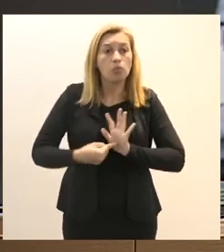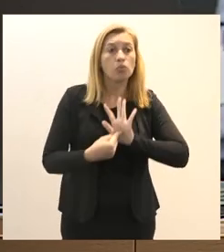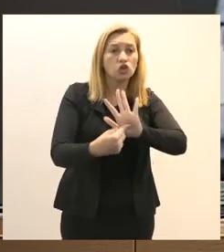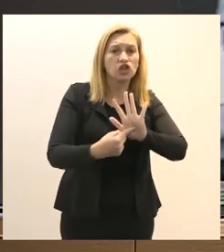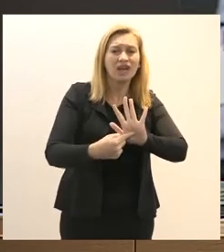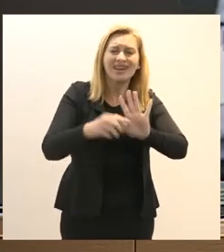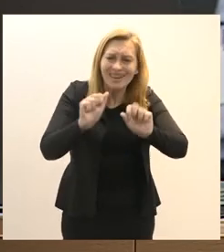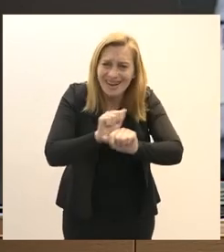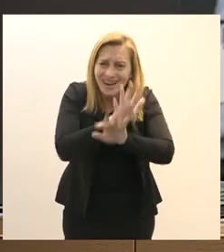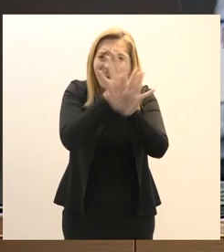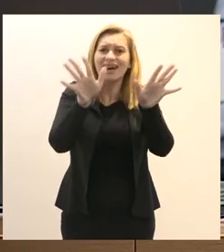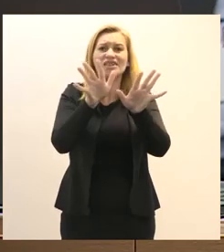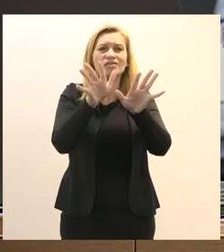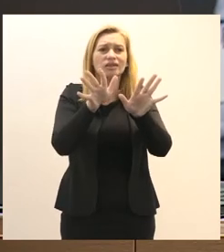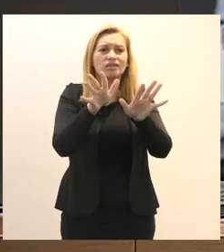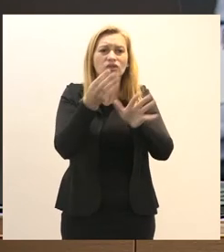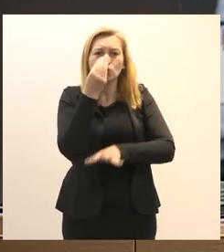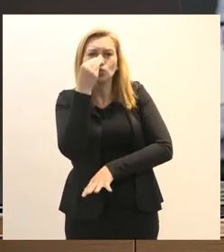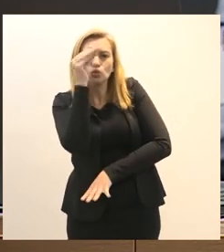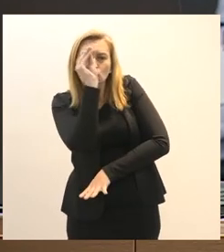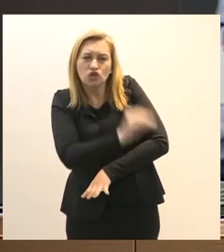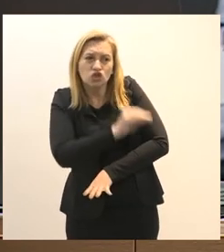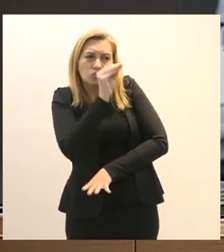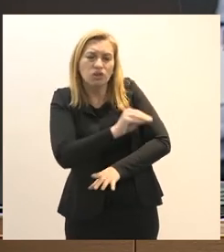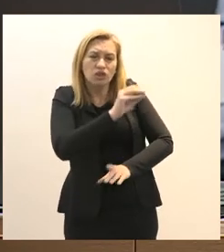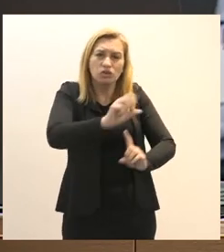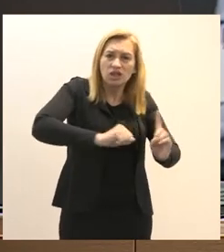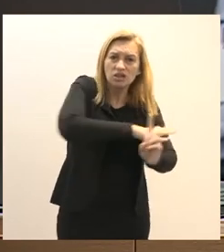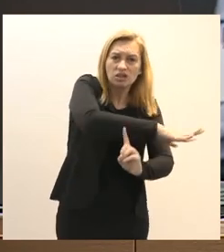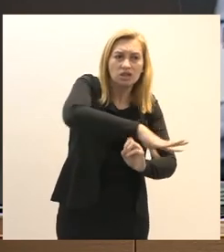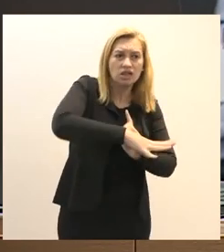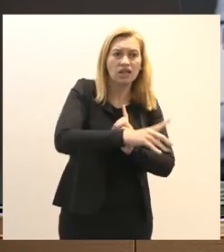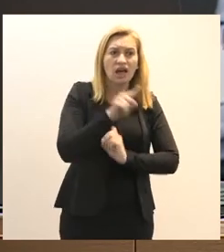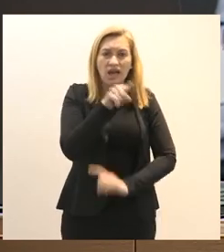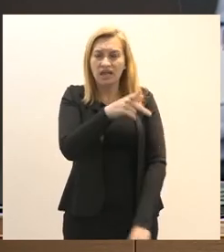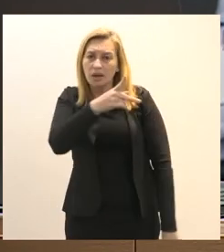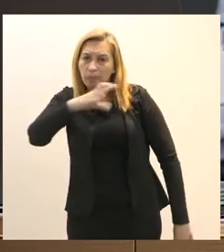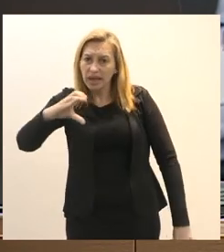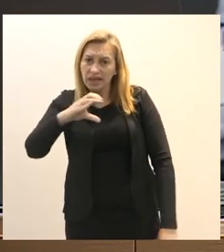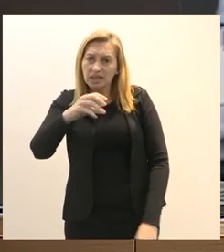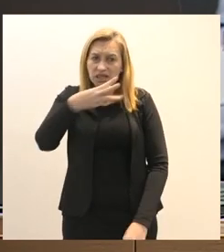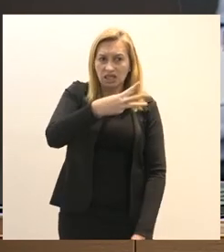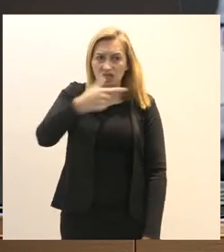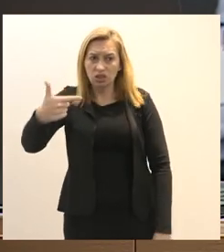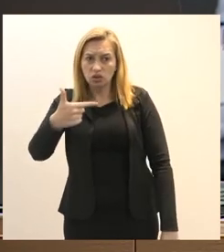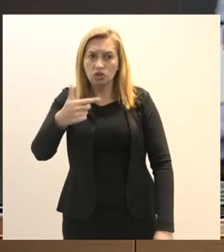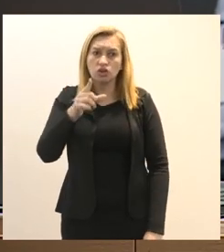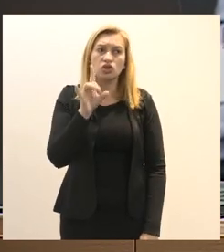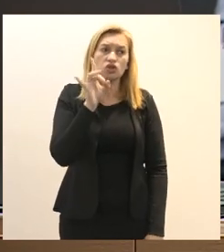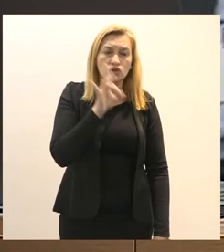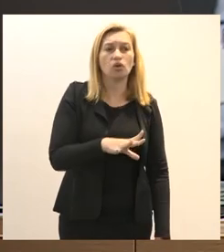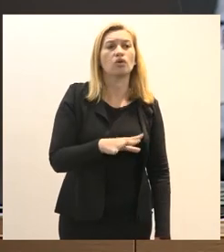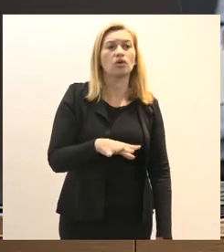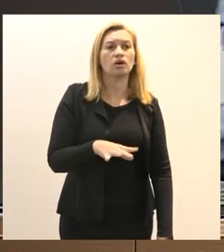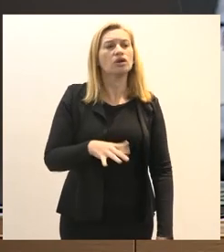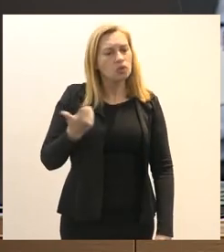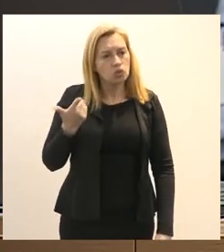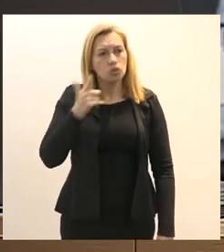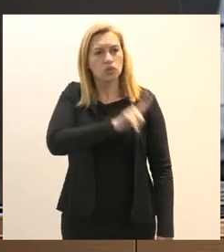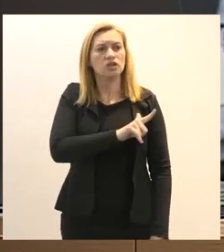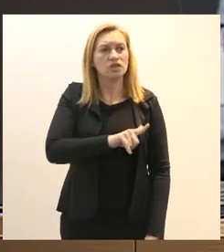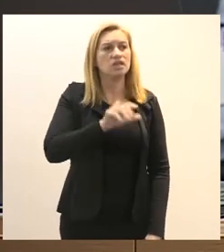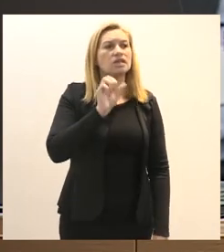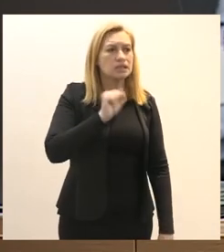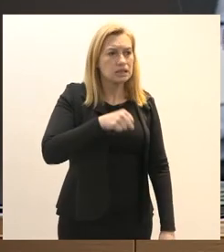claramente a rejeição da sociedade a essa PEC 32 que somente assim nós vamos conseguir